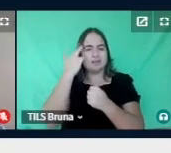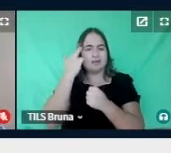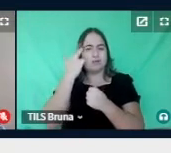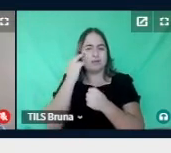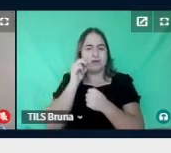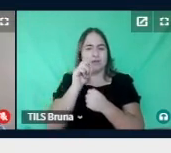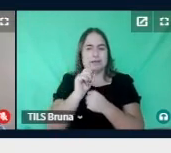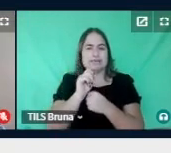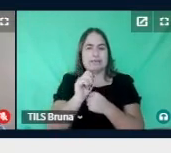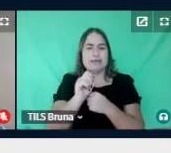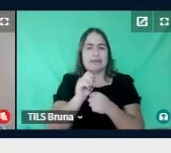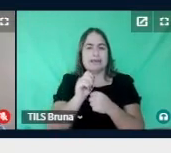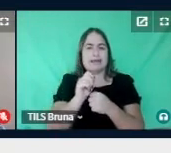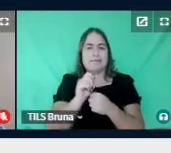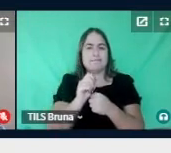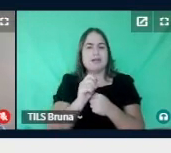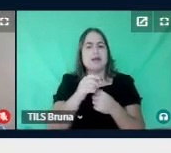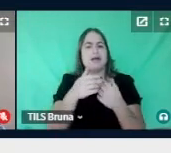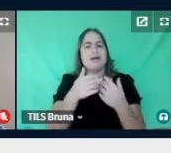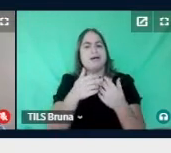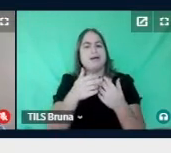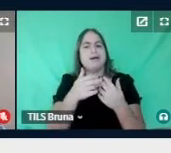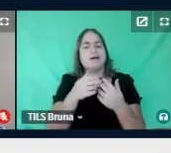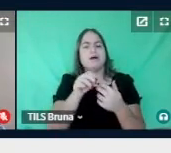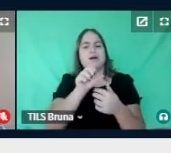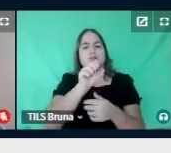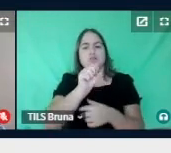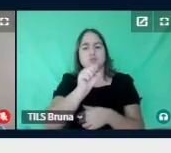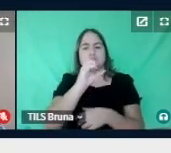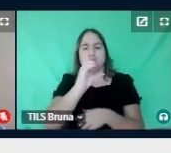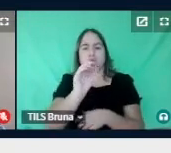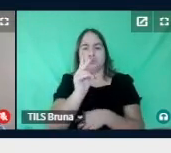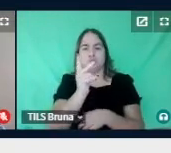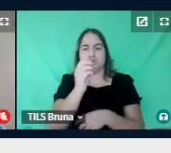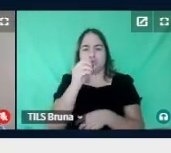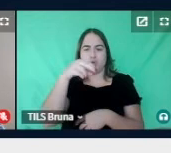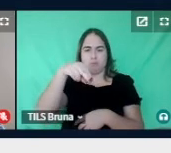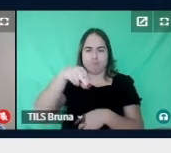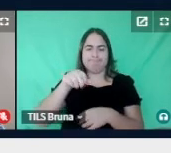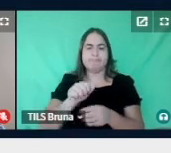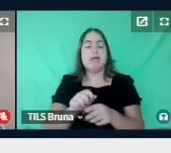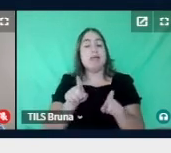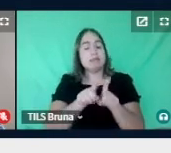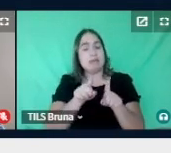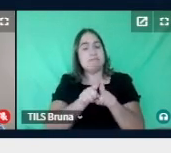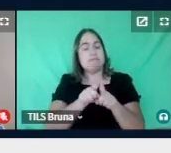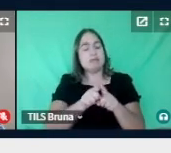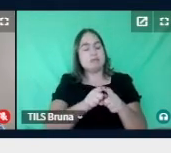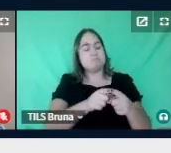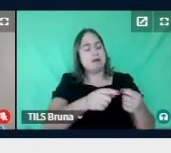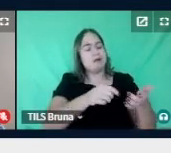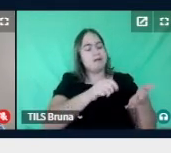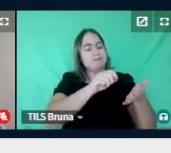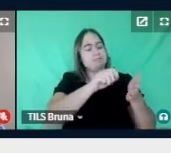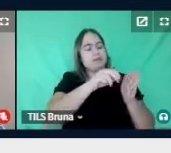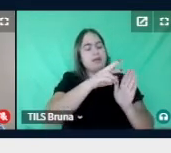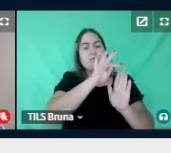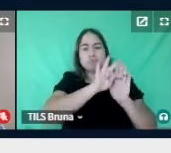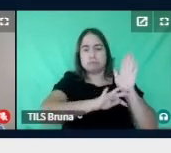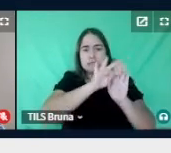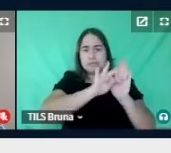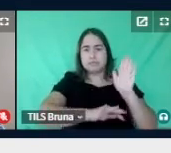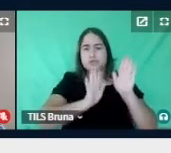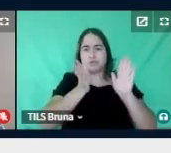Houve também notas de campo, nas quais havia narrativas sobre os acontecimentos nas